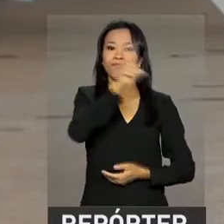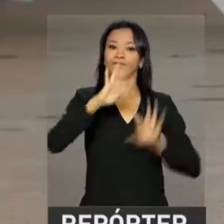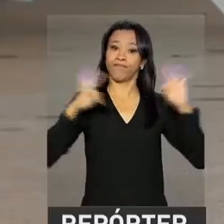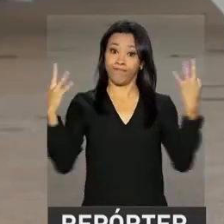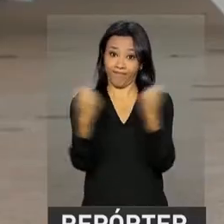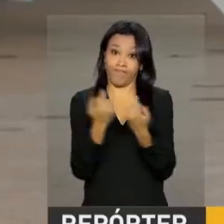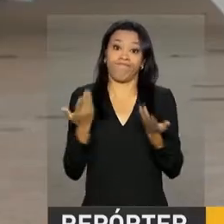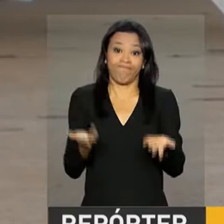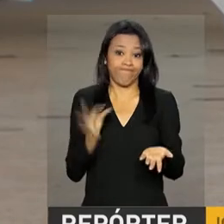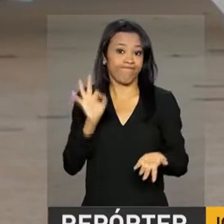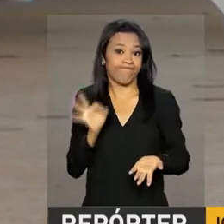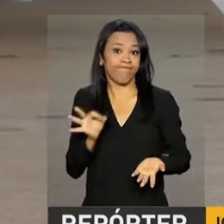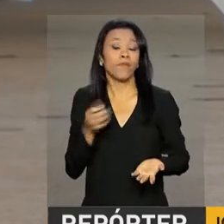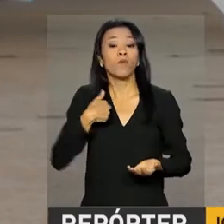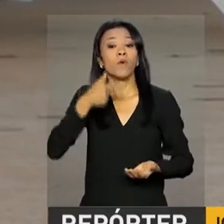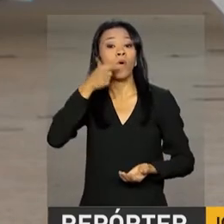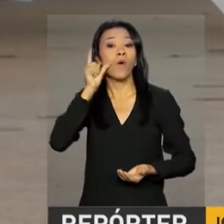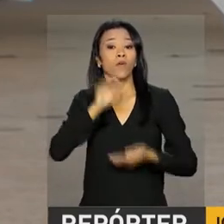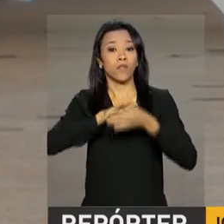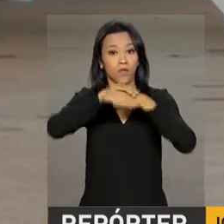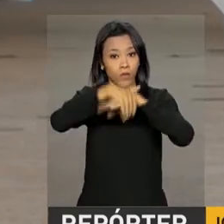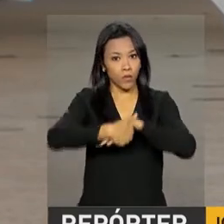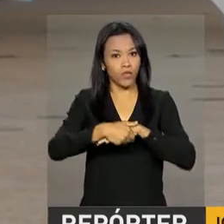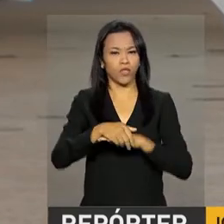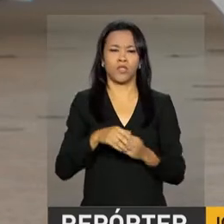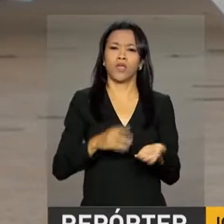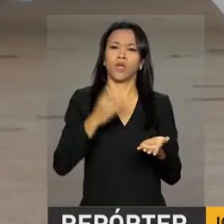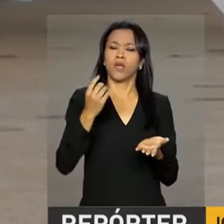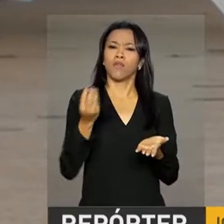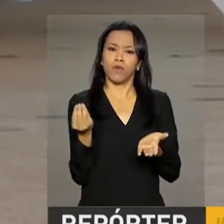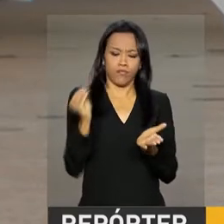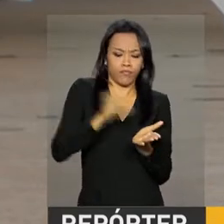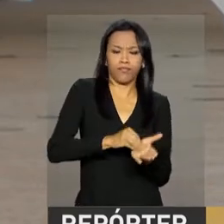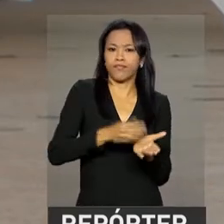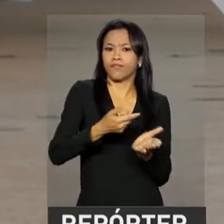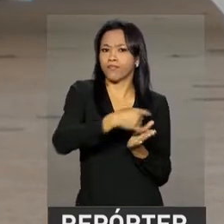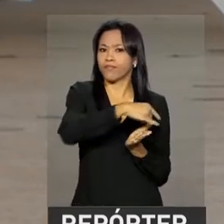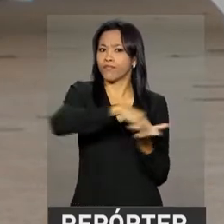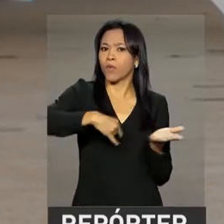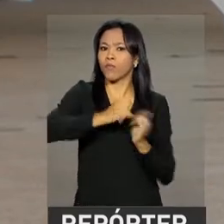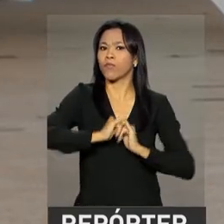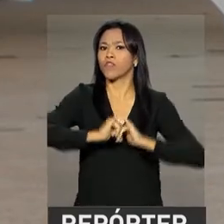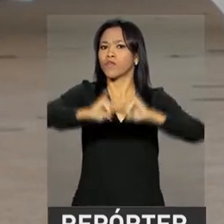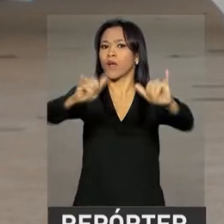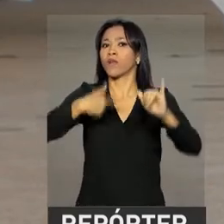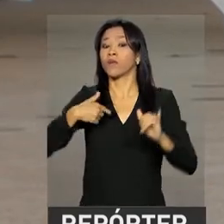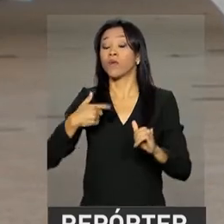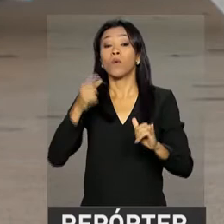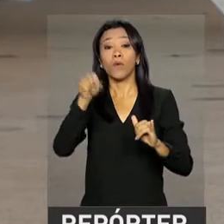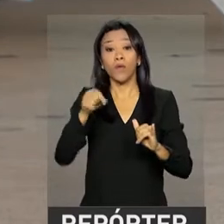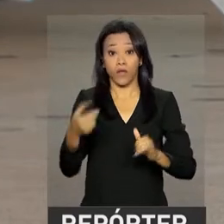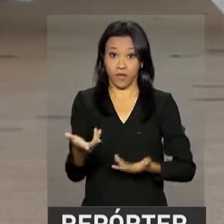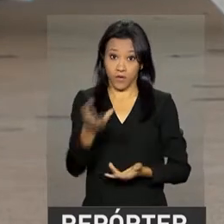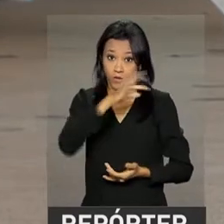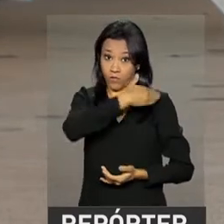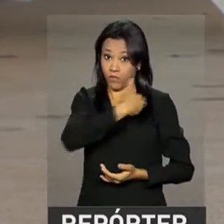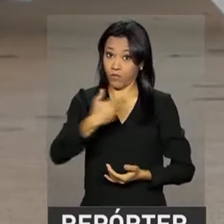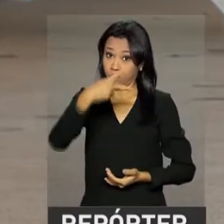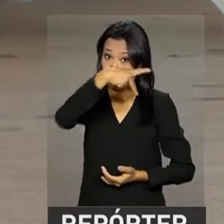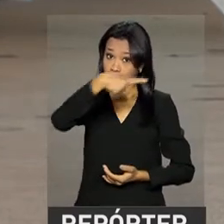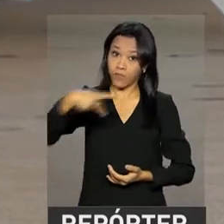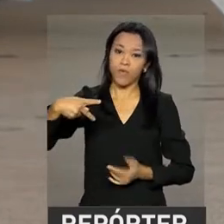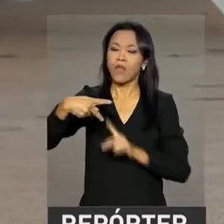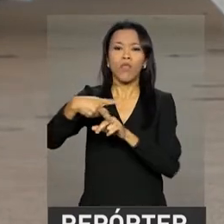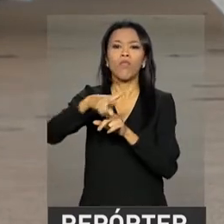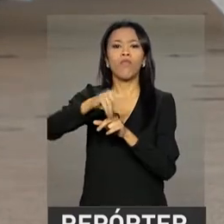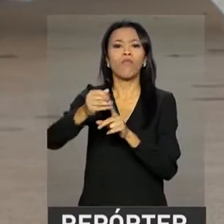É isso, viu? Olha só, ontem à noite, por meio de nota, o governo federal esclareceu que a presidência da República não vai